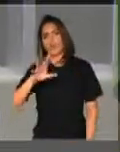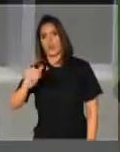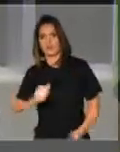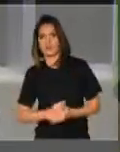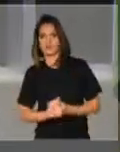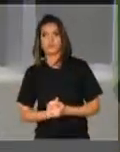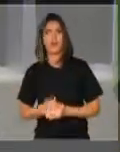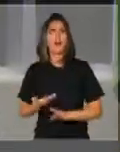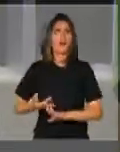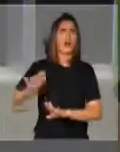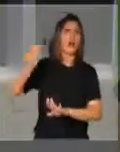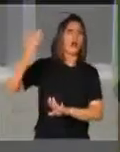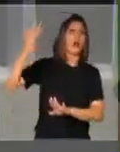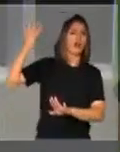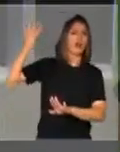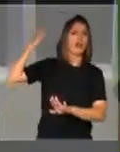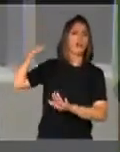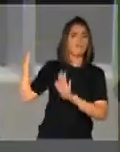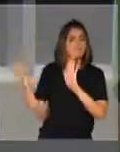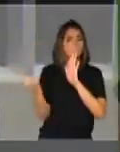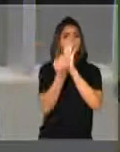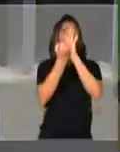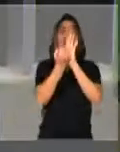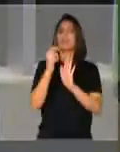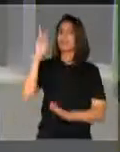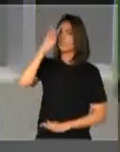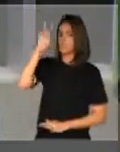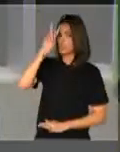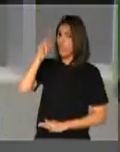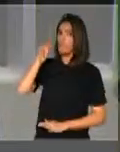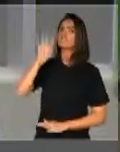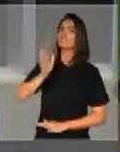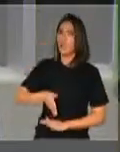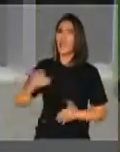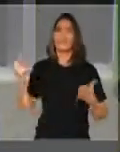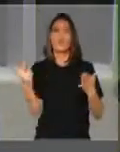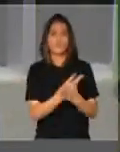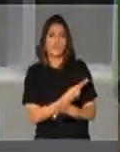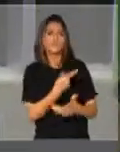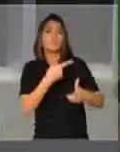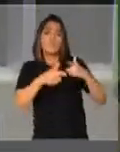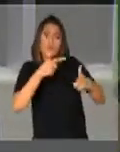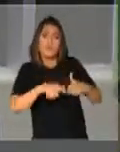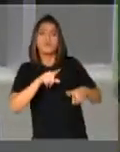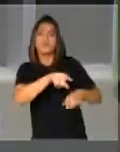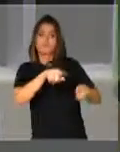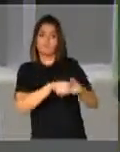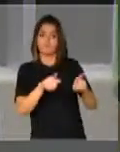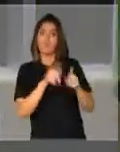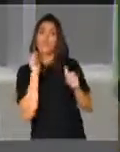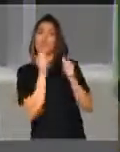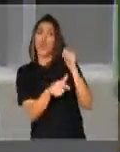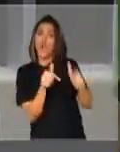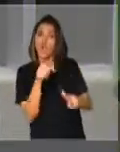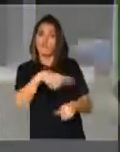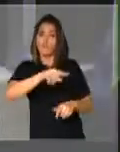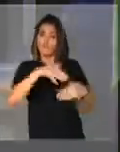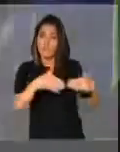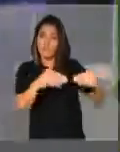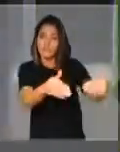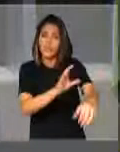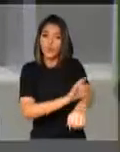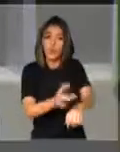em outros momentos históricos já passou por outras agressões também. O Ministério da Cultura